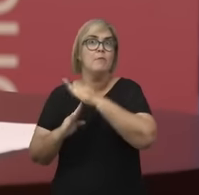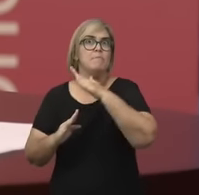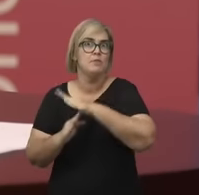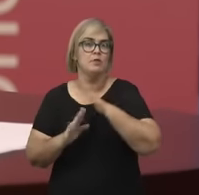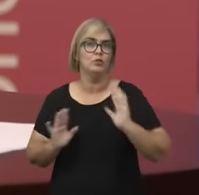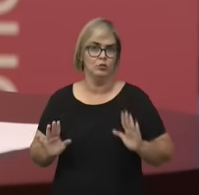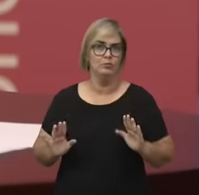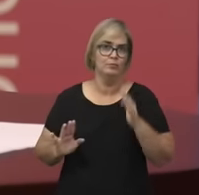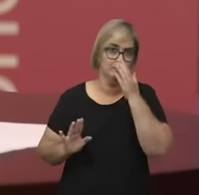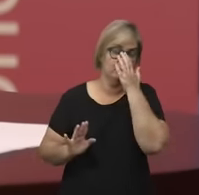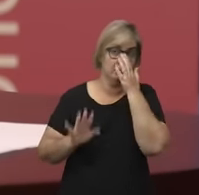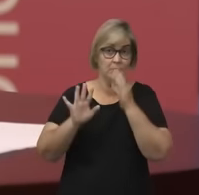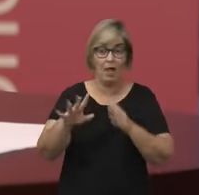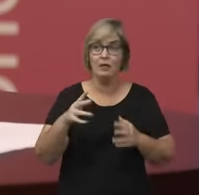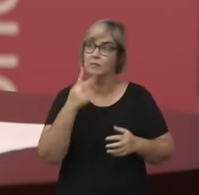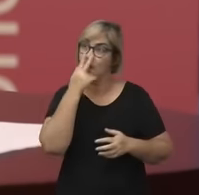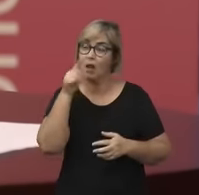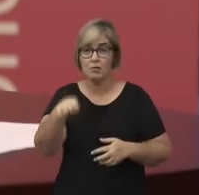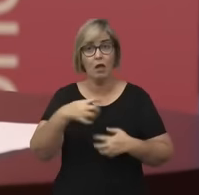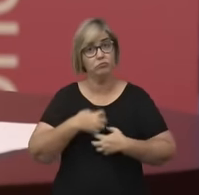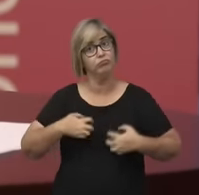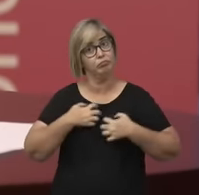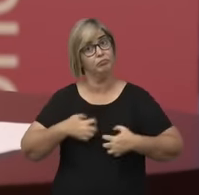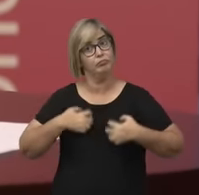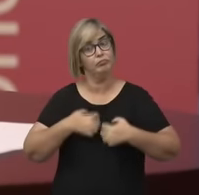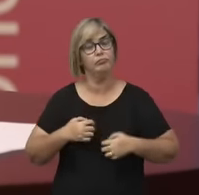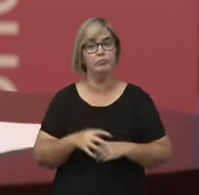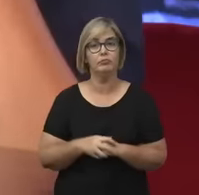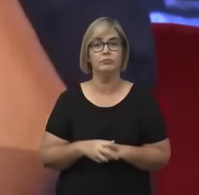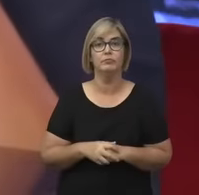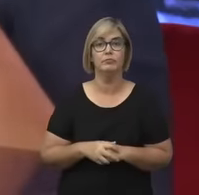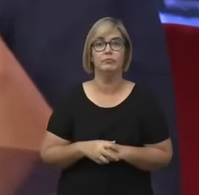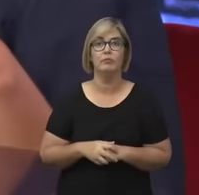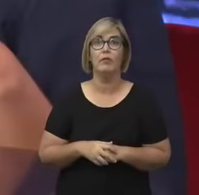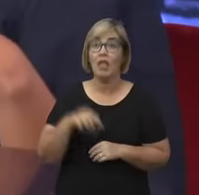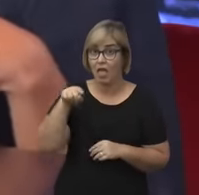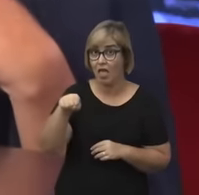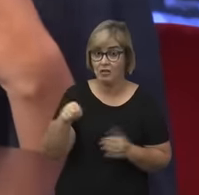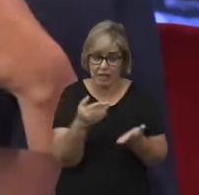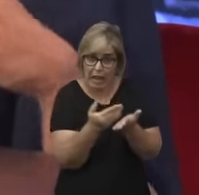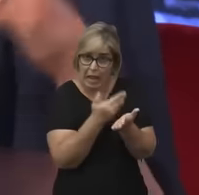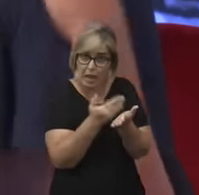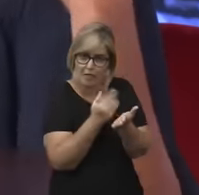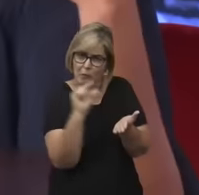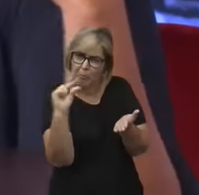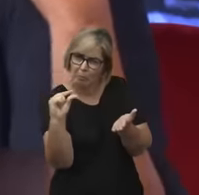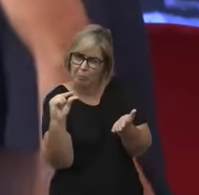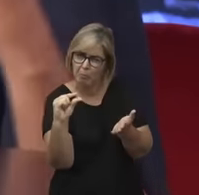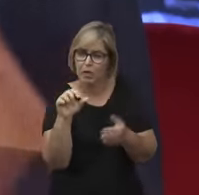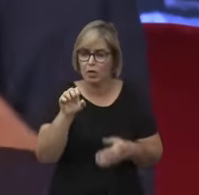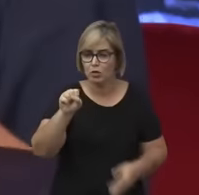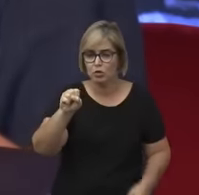do incômodo. Porque você veja essa obra da Sofia, que do século XVIII,